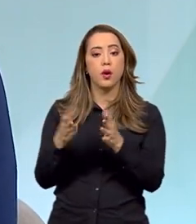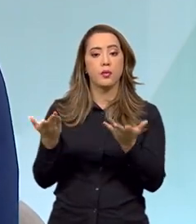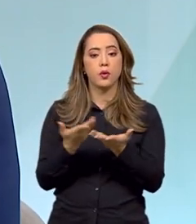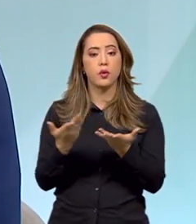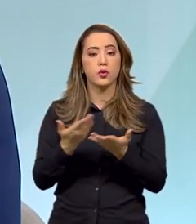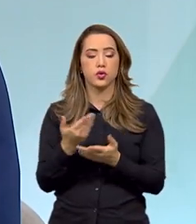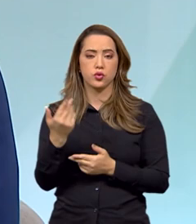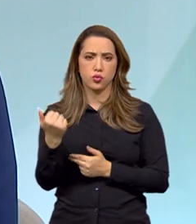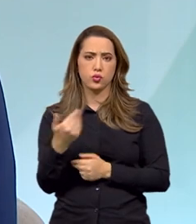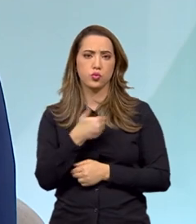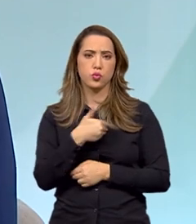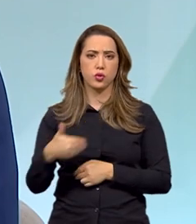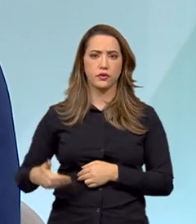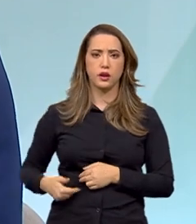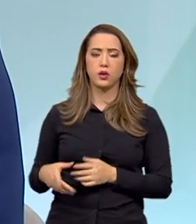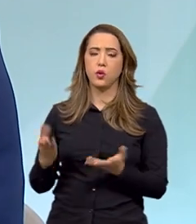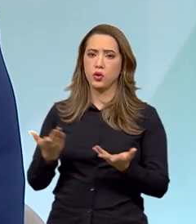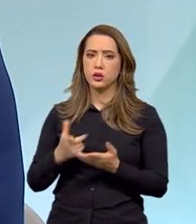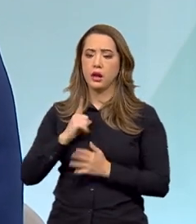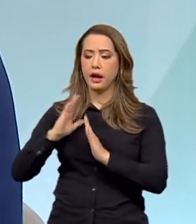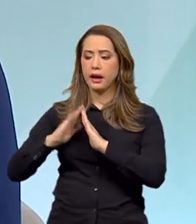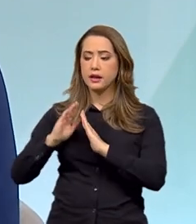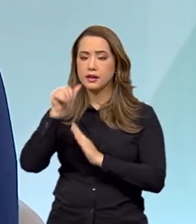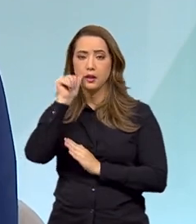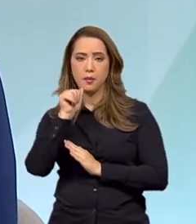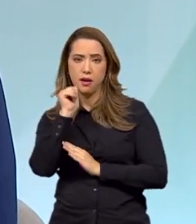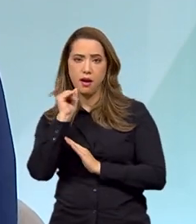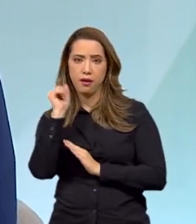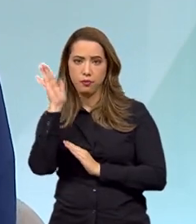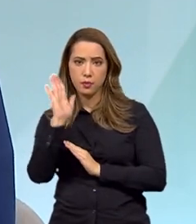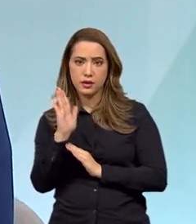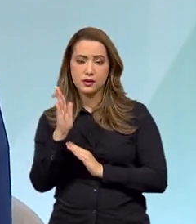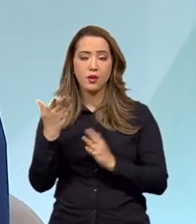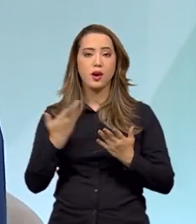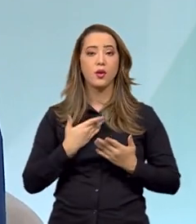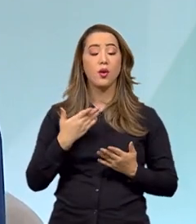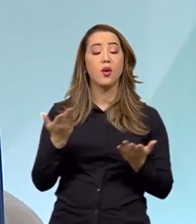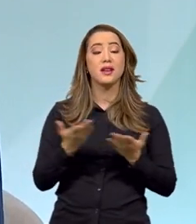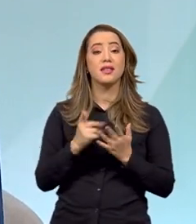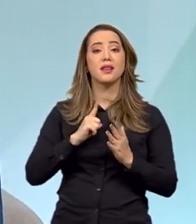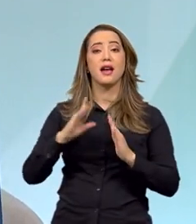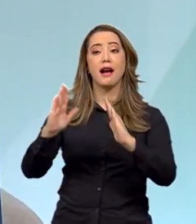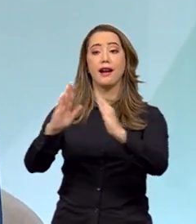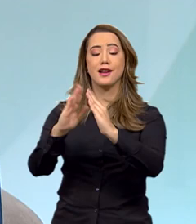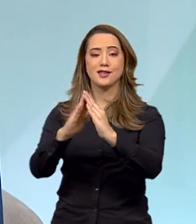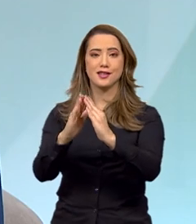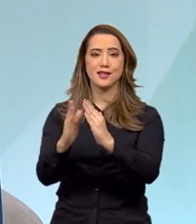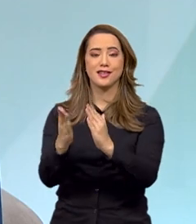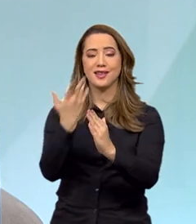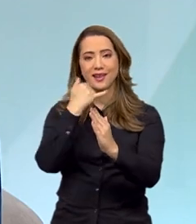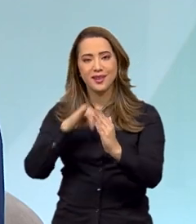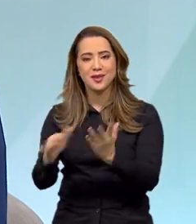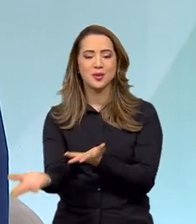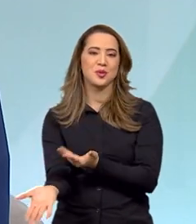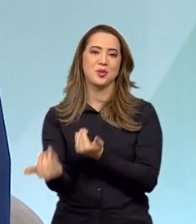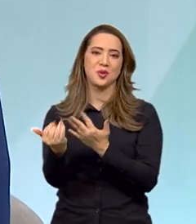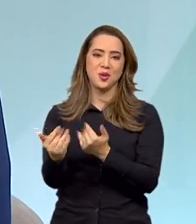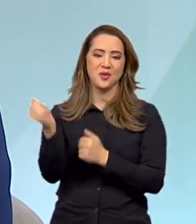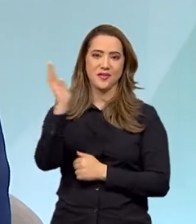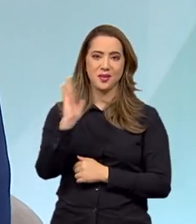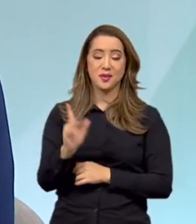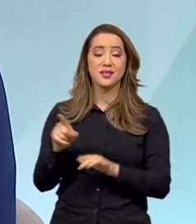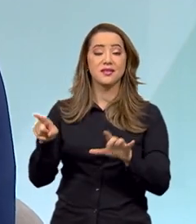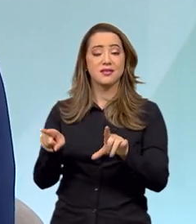a política da mulher já tem, que é a Casa da Mulher Brasileira, nós estamos criando a Casa da Criança e do Adolescente Brasileiro. Bem interessante, que é o